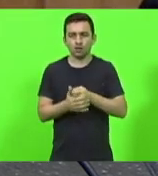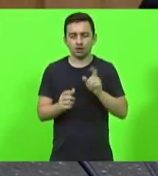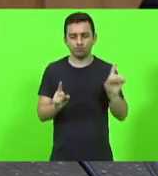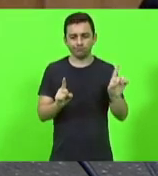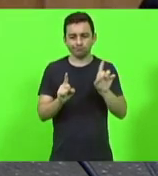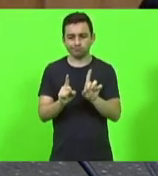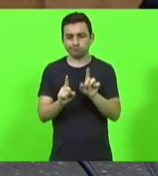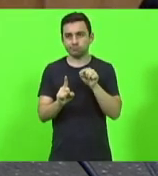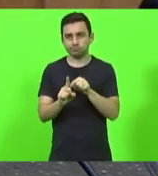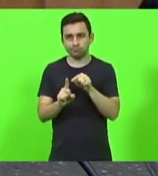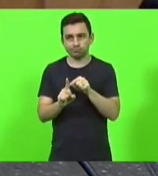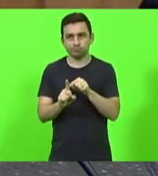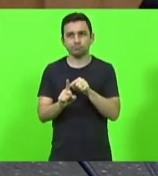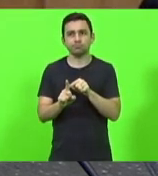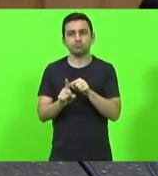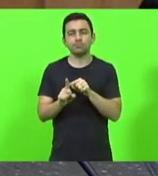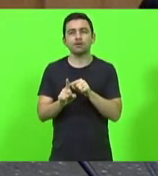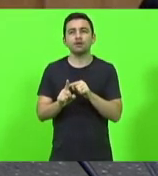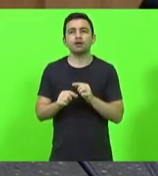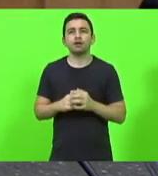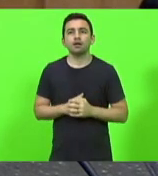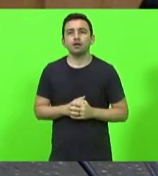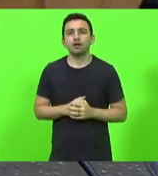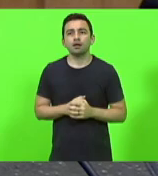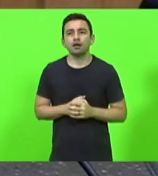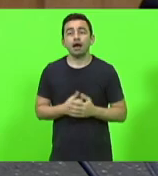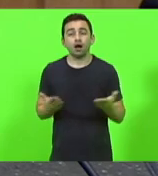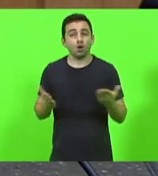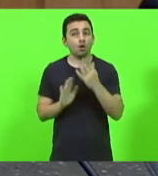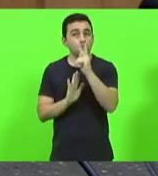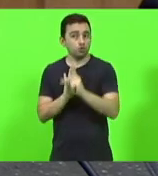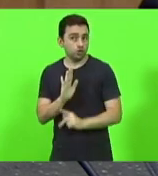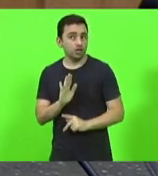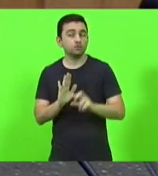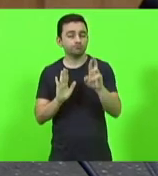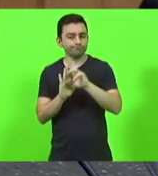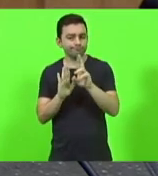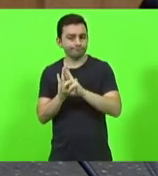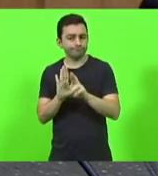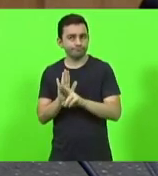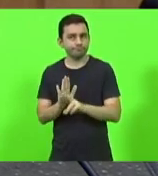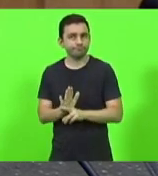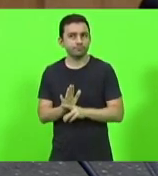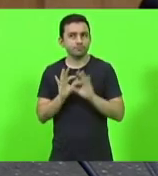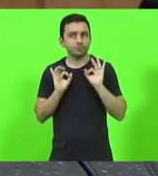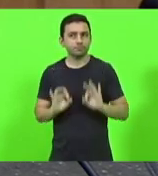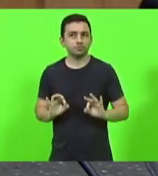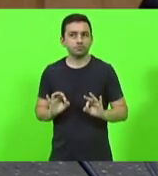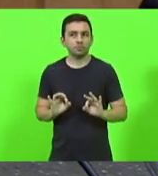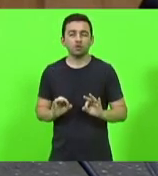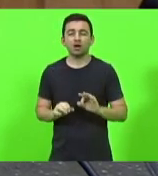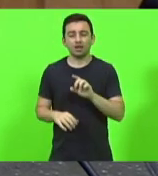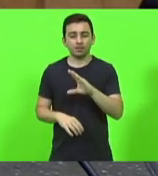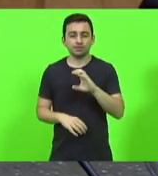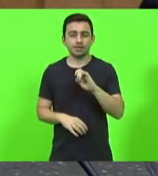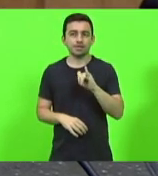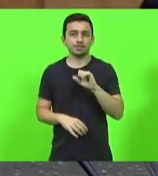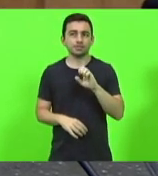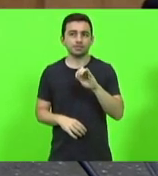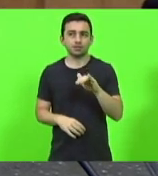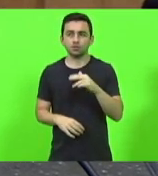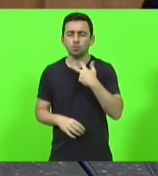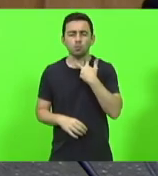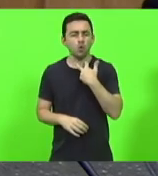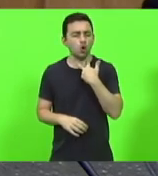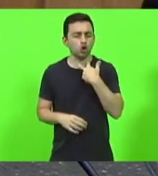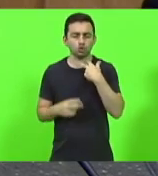o governador que está fazendo aqui um projeto para regulamentar o CEASA, mas o CEASA não pode continuar da forma que ele